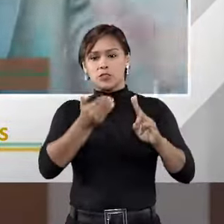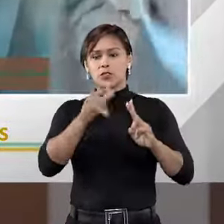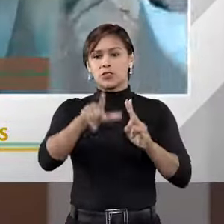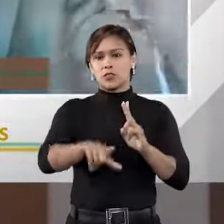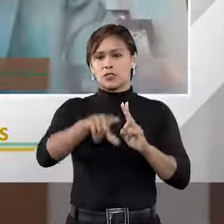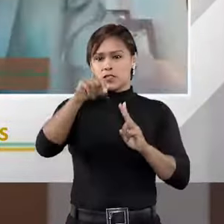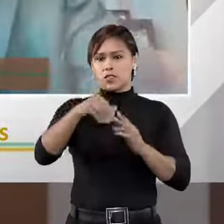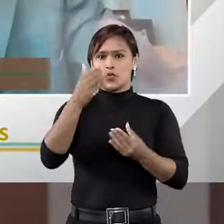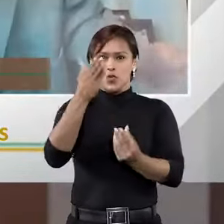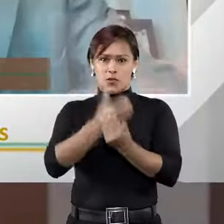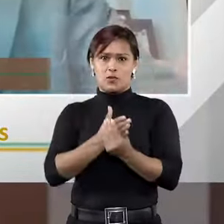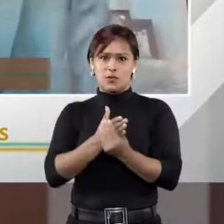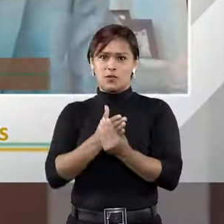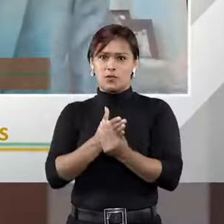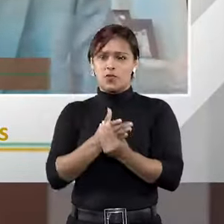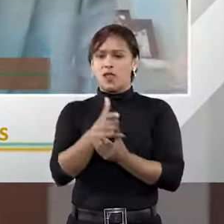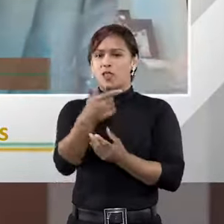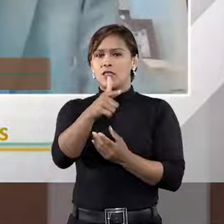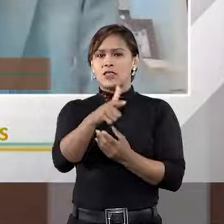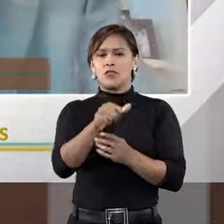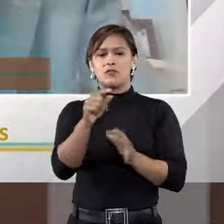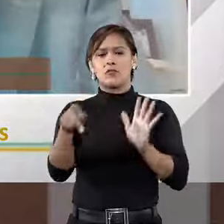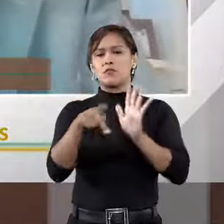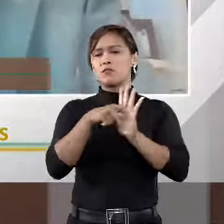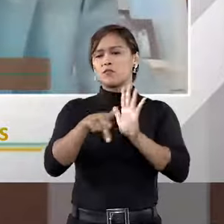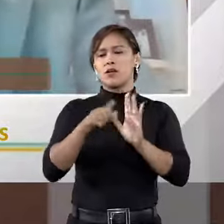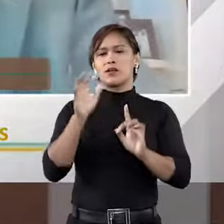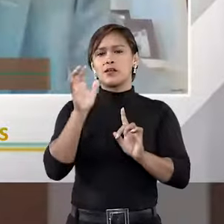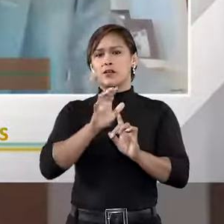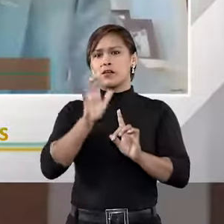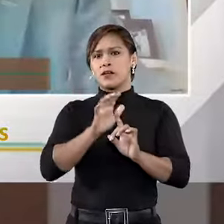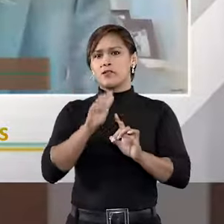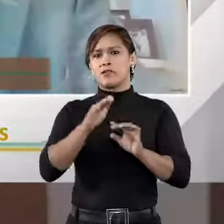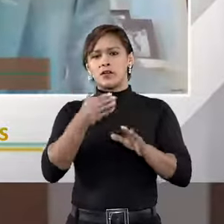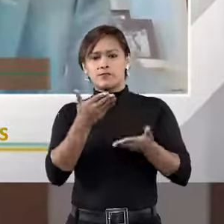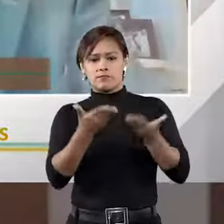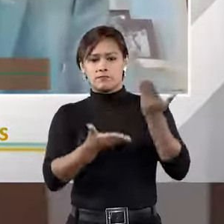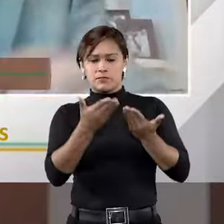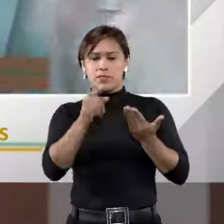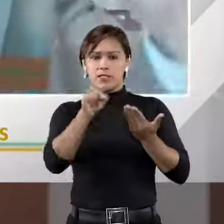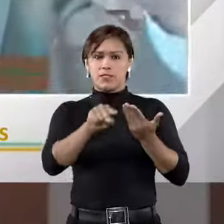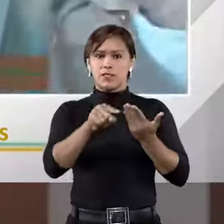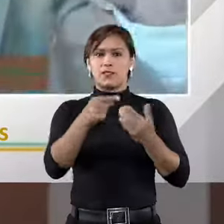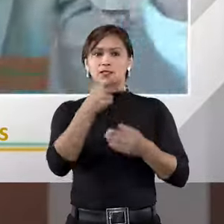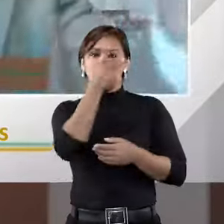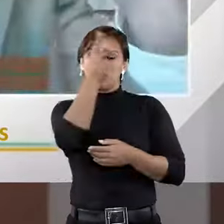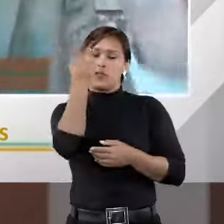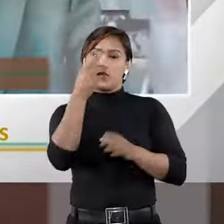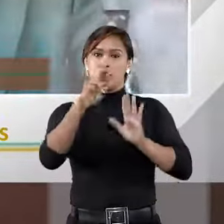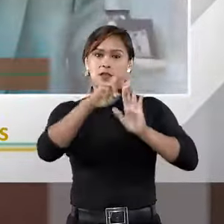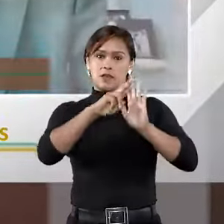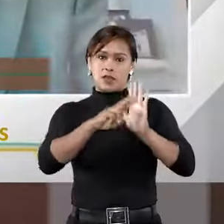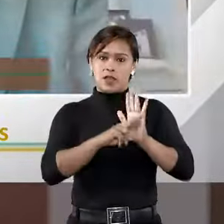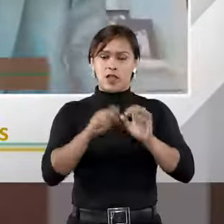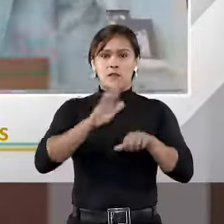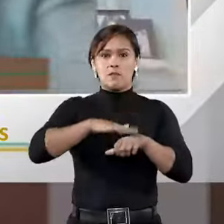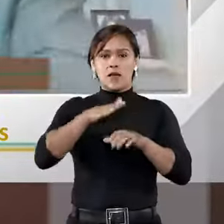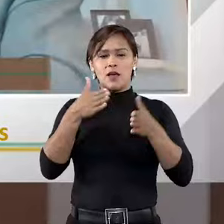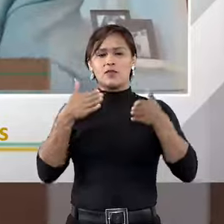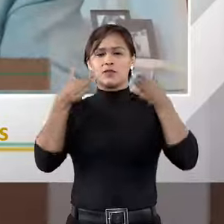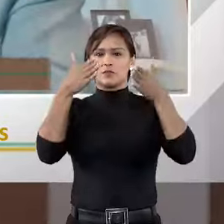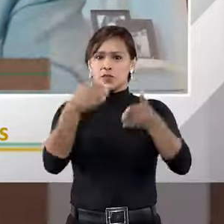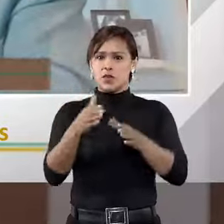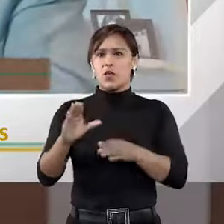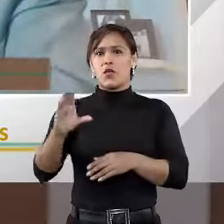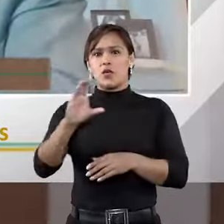em determinado caso concreto, não existe um fator que afete a imparcialidade daquela pessoa, que pelas regras formais e objetivas